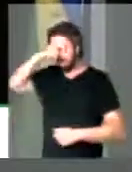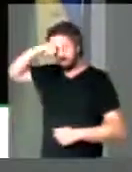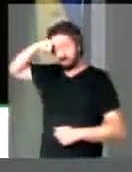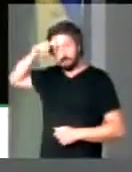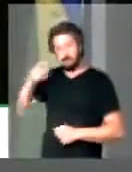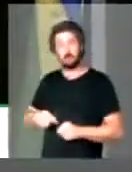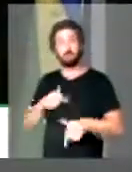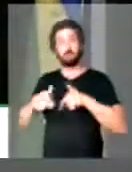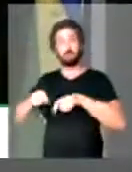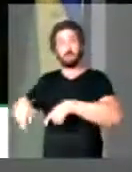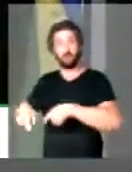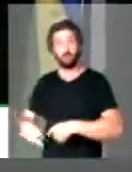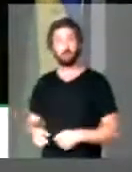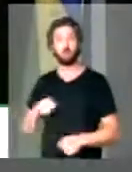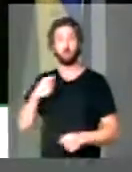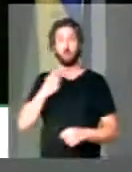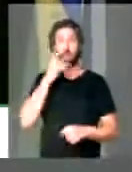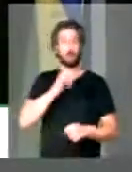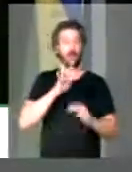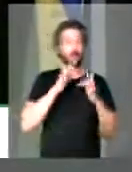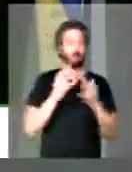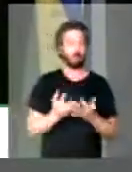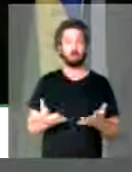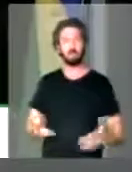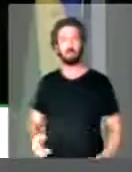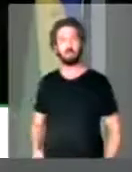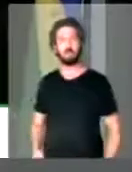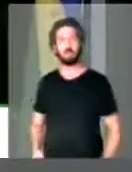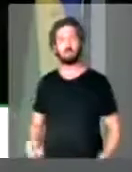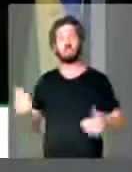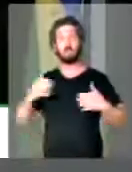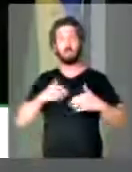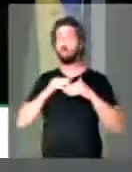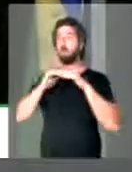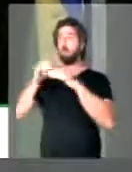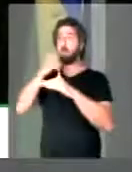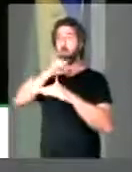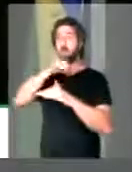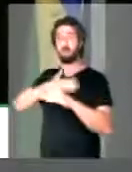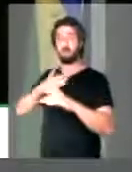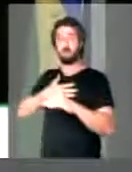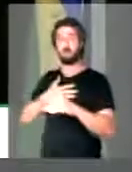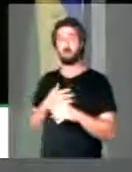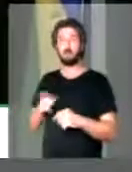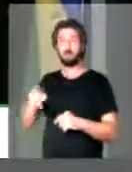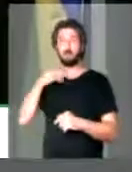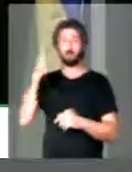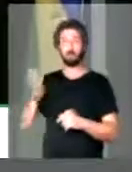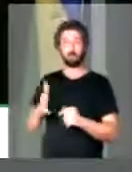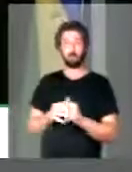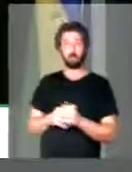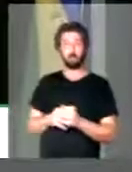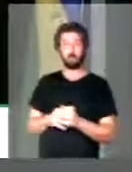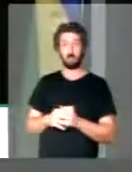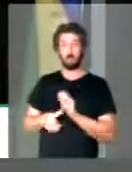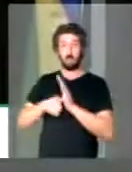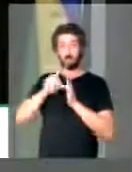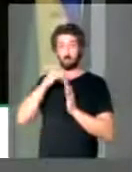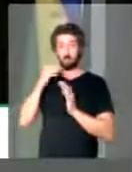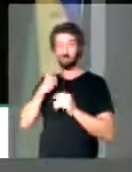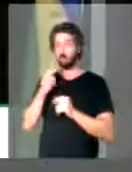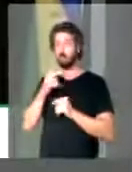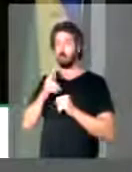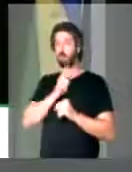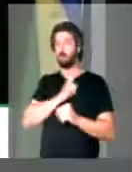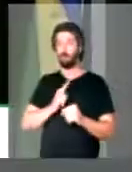vive o agricultor, de que vive o pai de família. Eu disse a minha mãe, antes de ela morrer. Minha mãe, entre